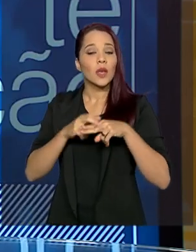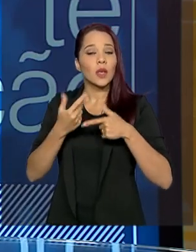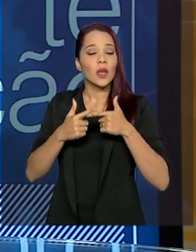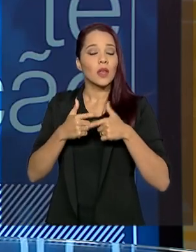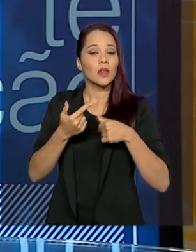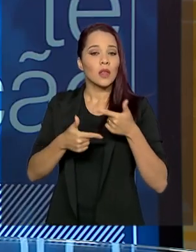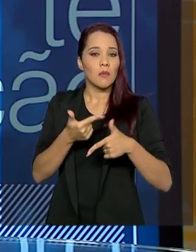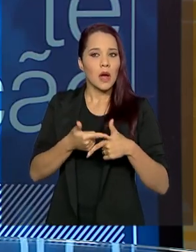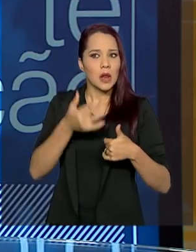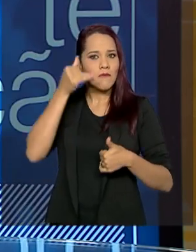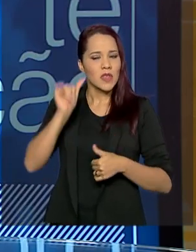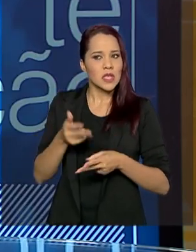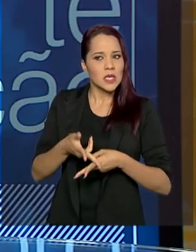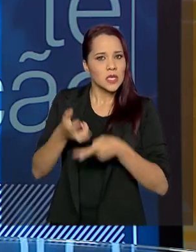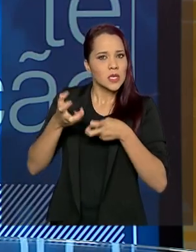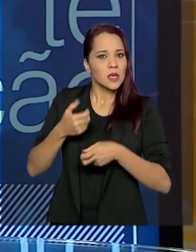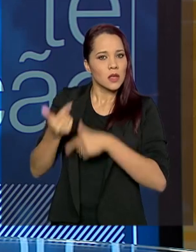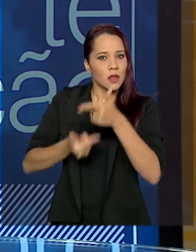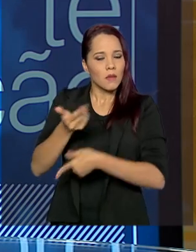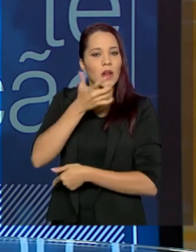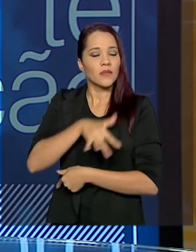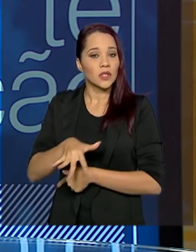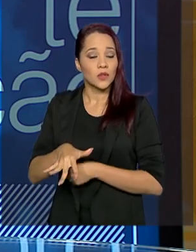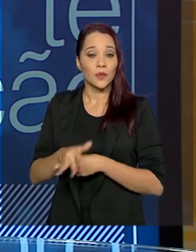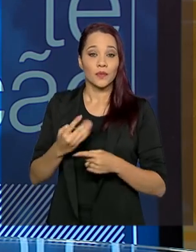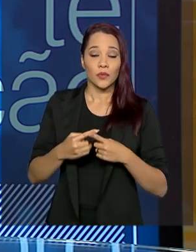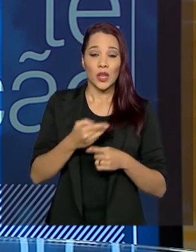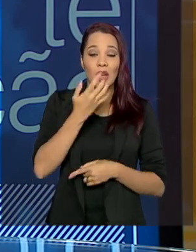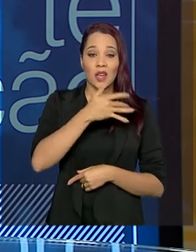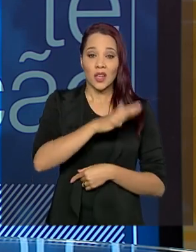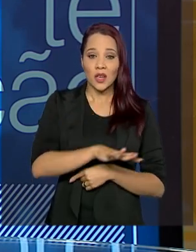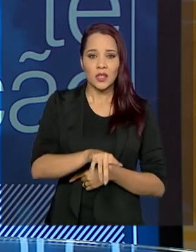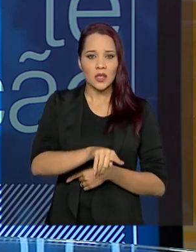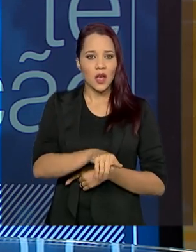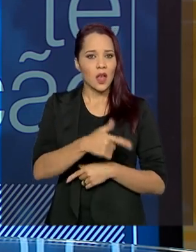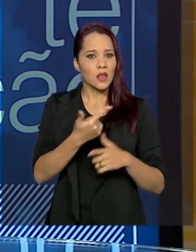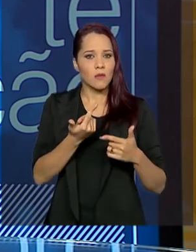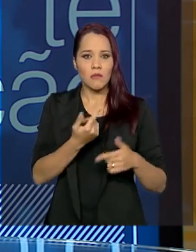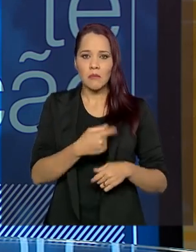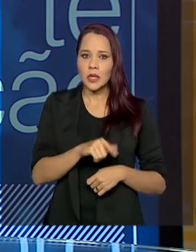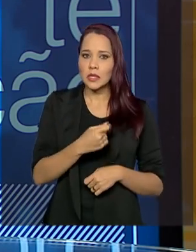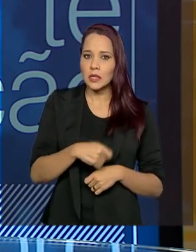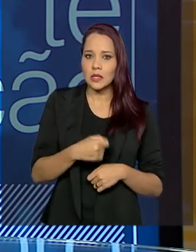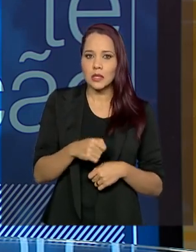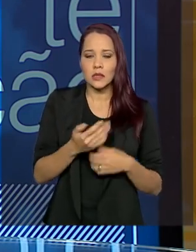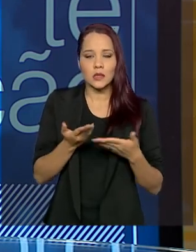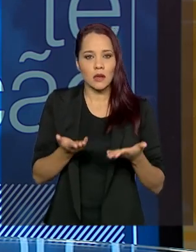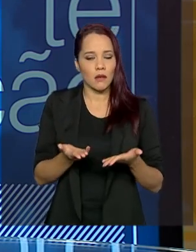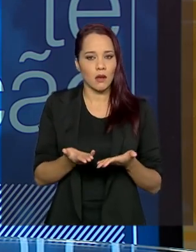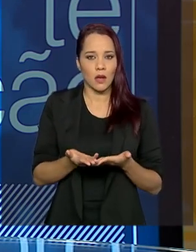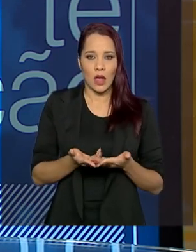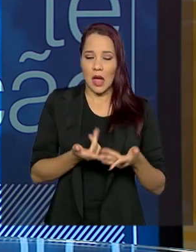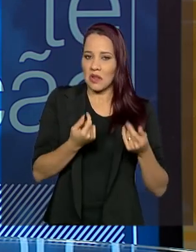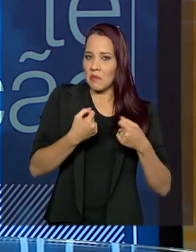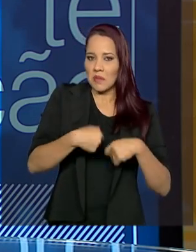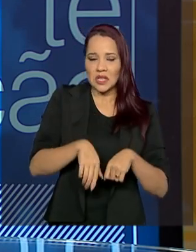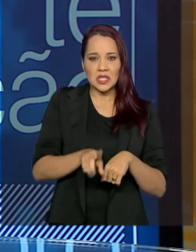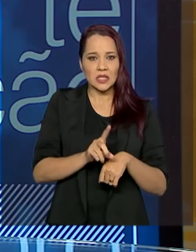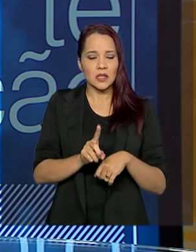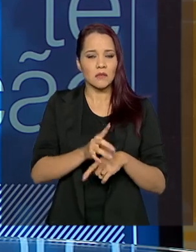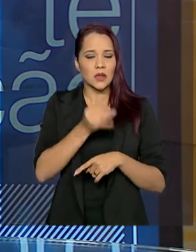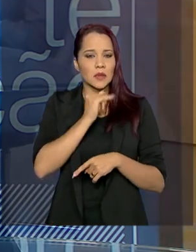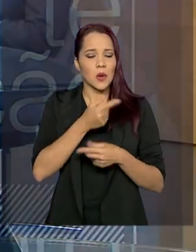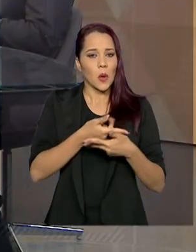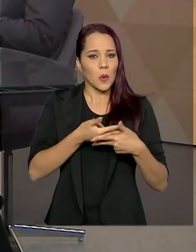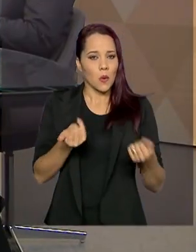infantil, principalmente nas suas piores formas? É porque a criança não tem que estar sujeita a procedimentos